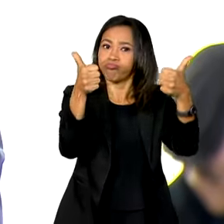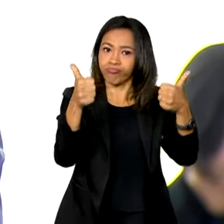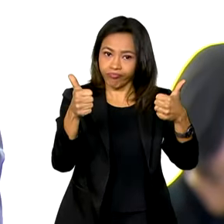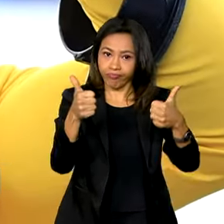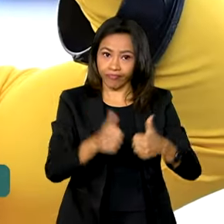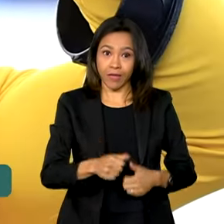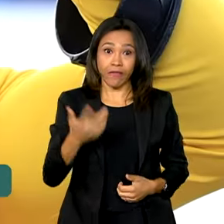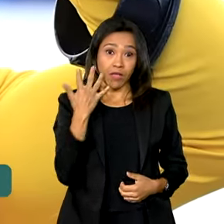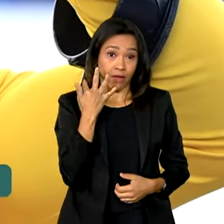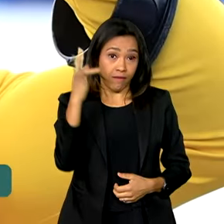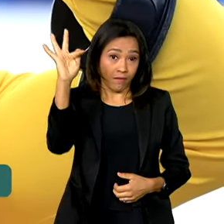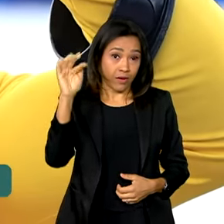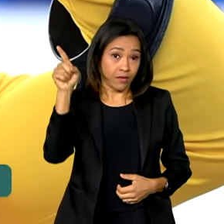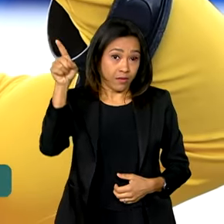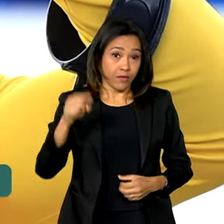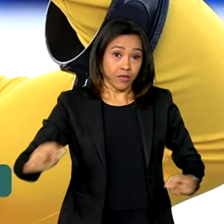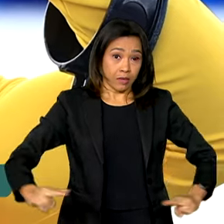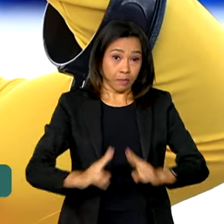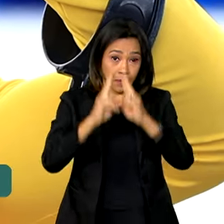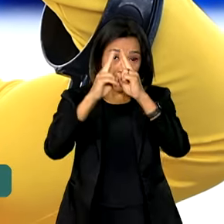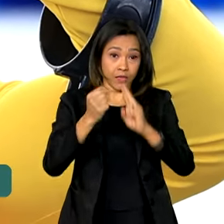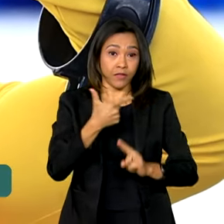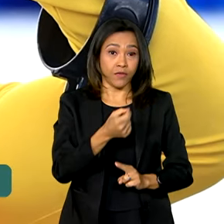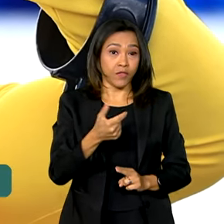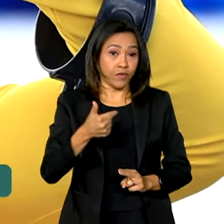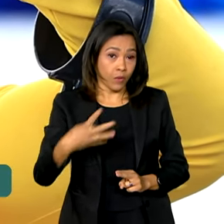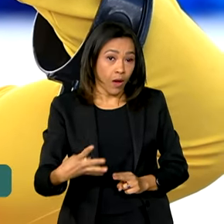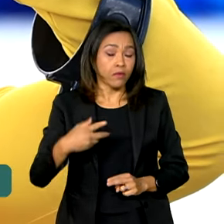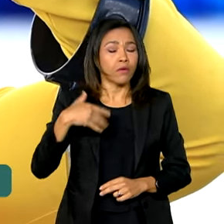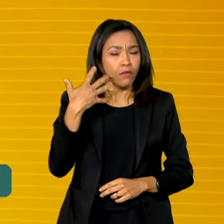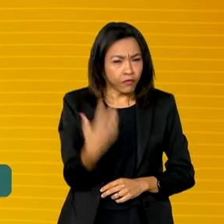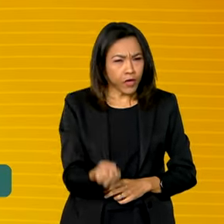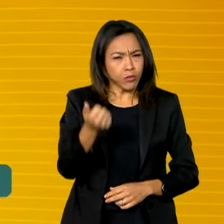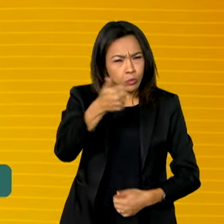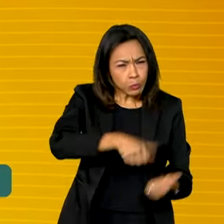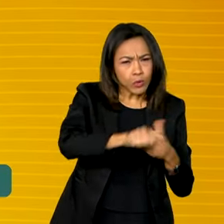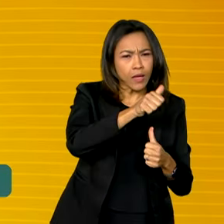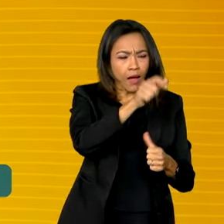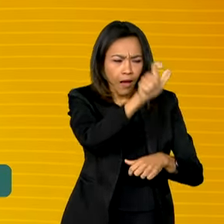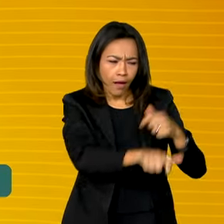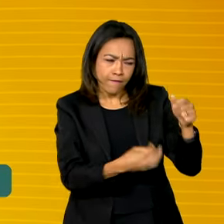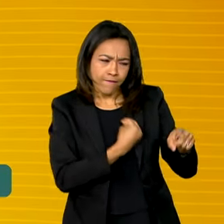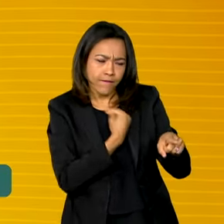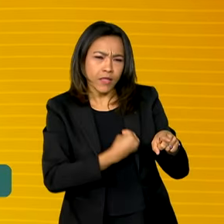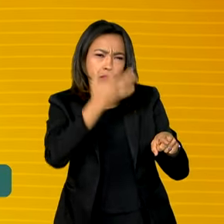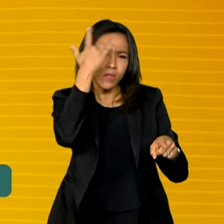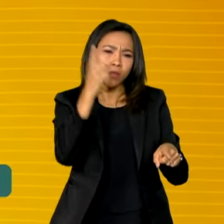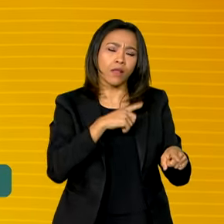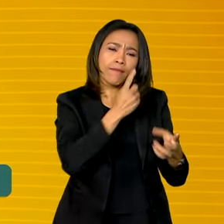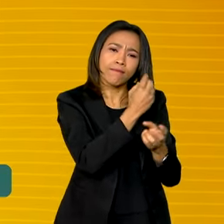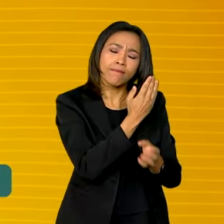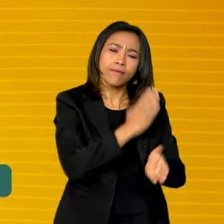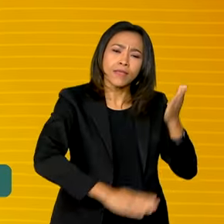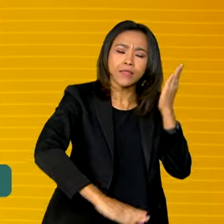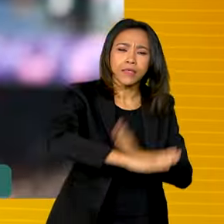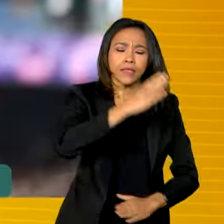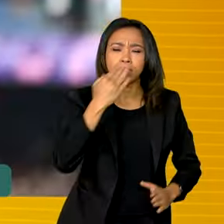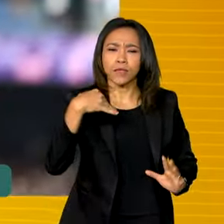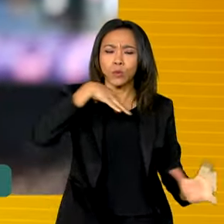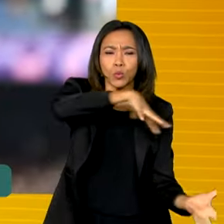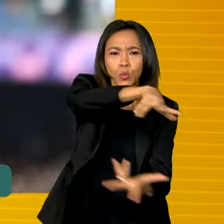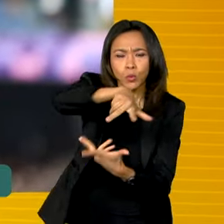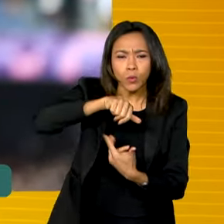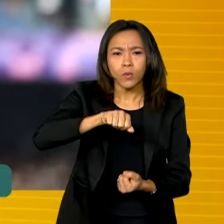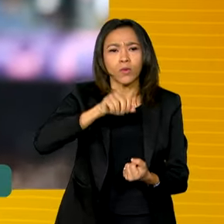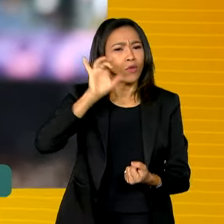2024. Certamente nós vamos mudar muitas vidas de pessoas com deficiência ao redor do mundo, não